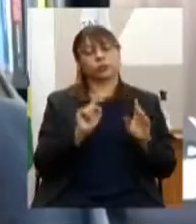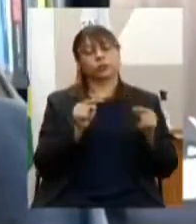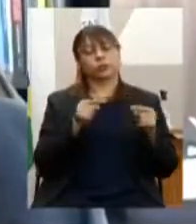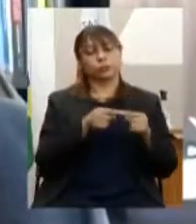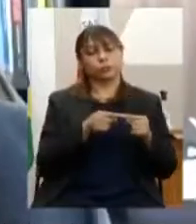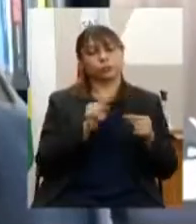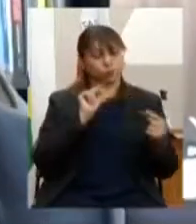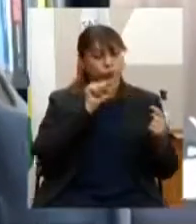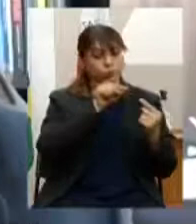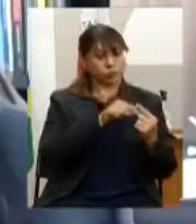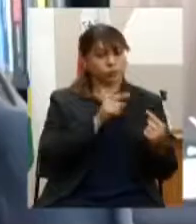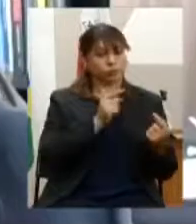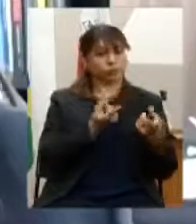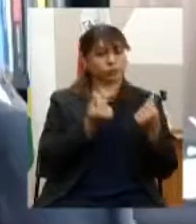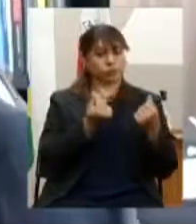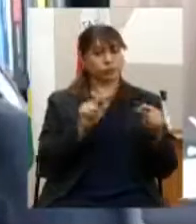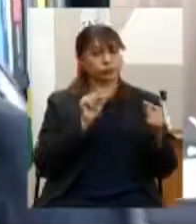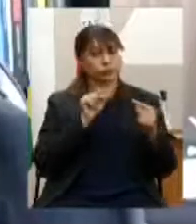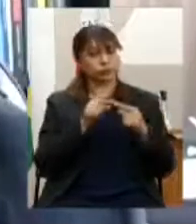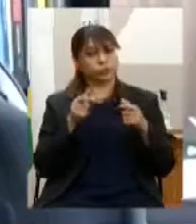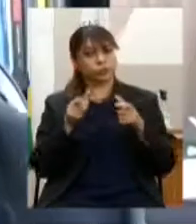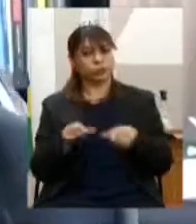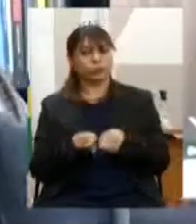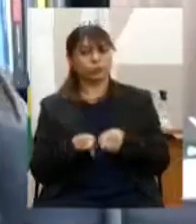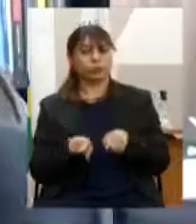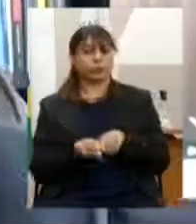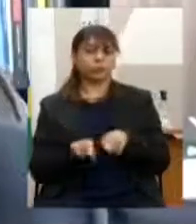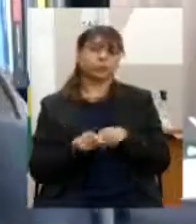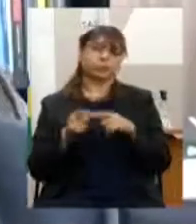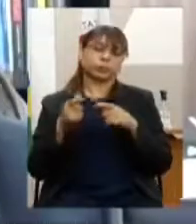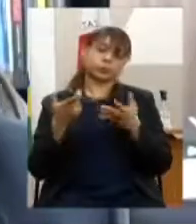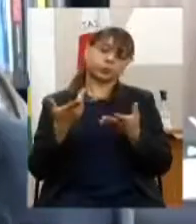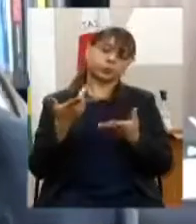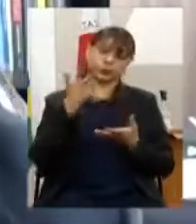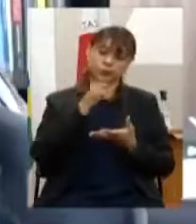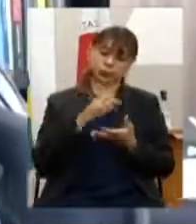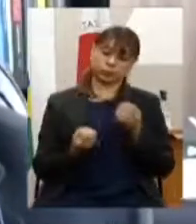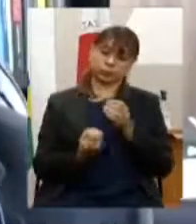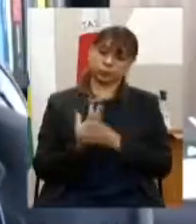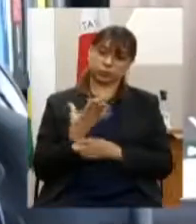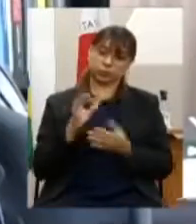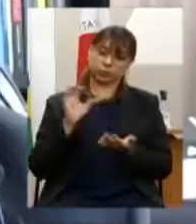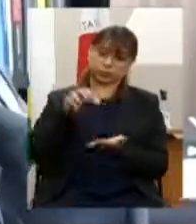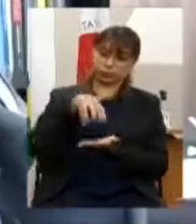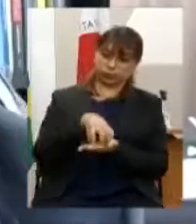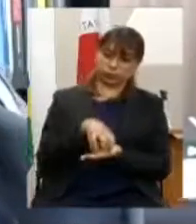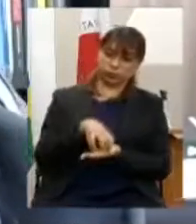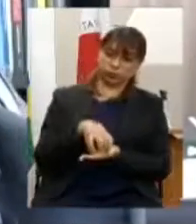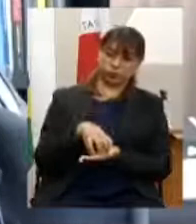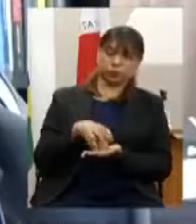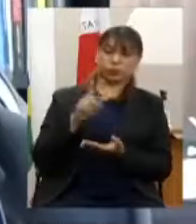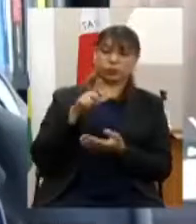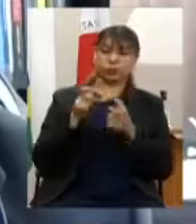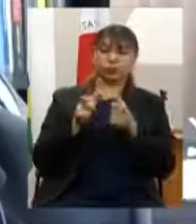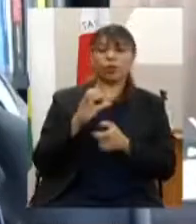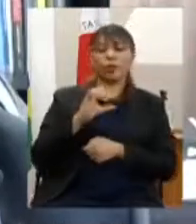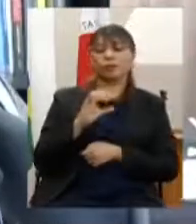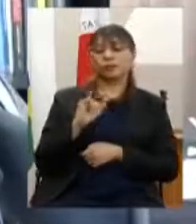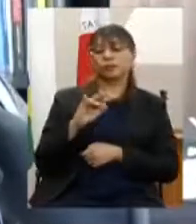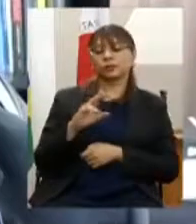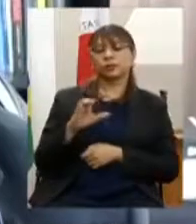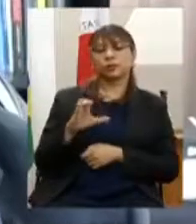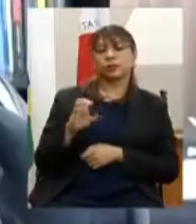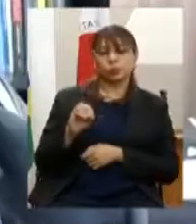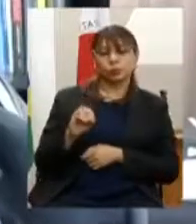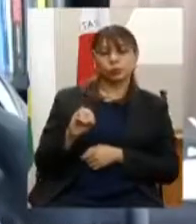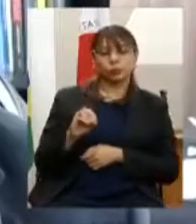financeira também na região intermediária de Belo Horizonte para a implementação do centro de referência do circo e para a organização